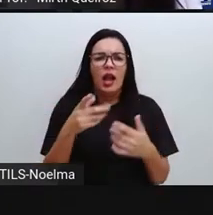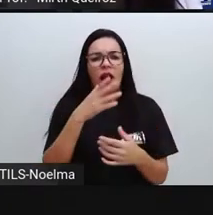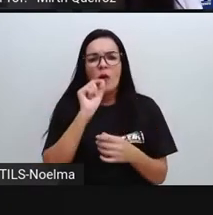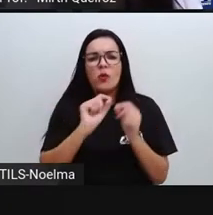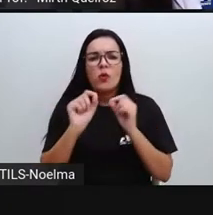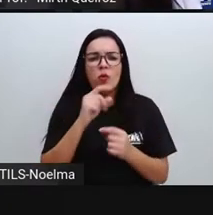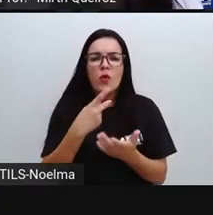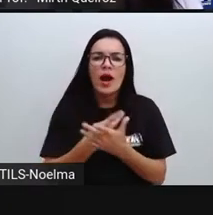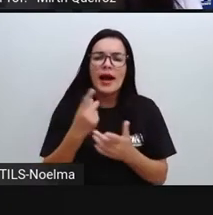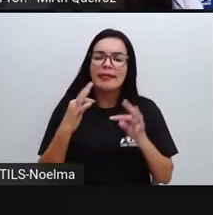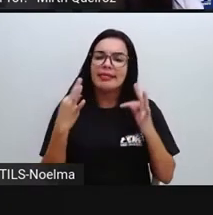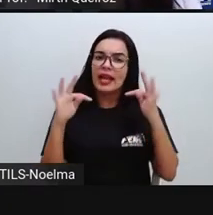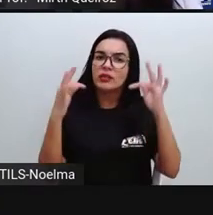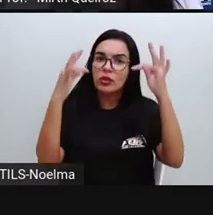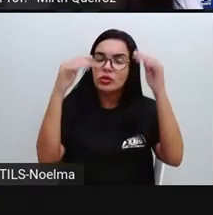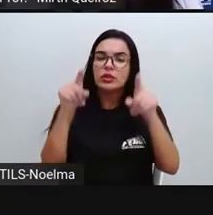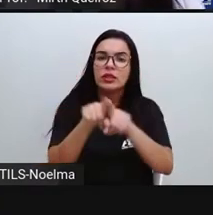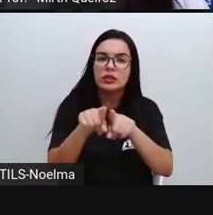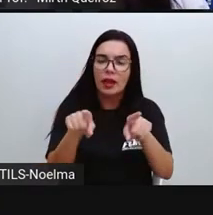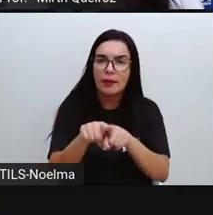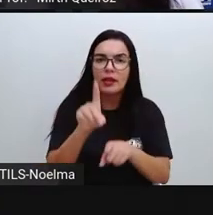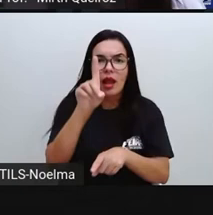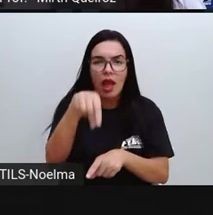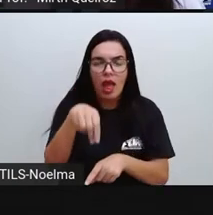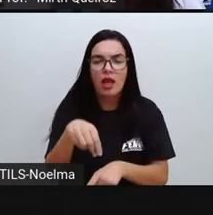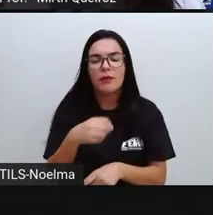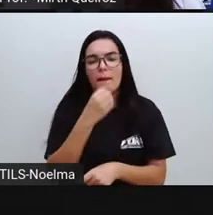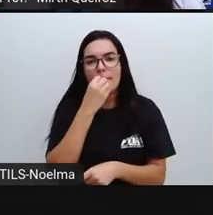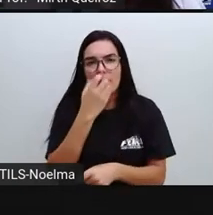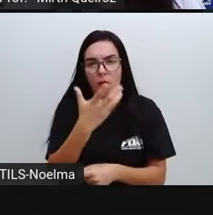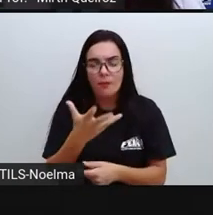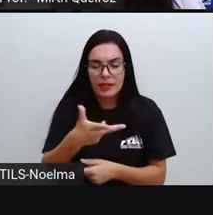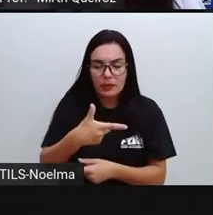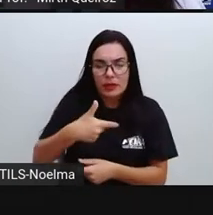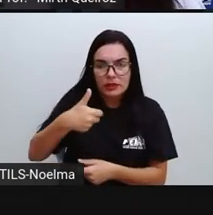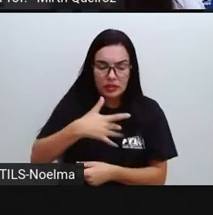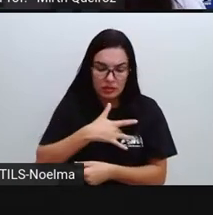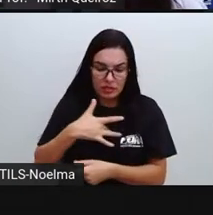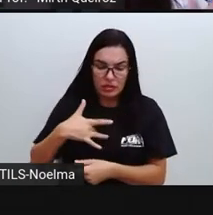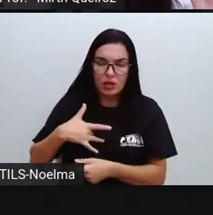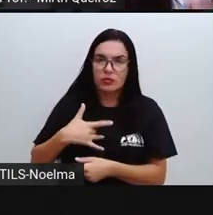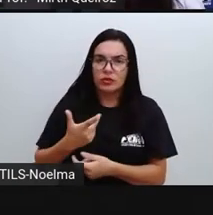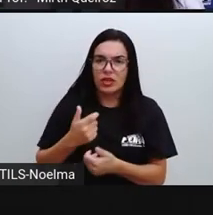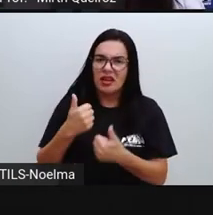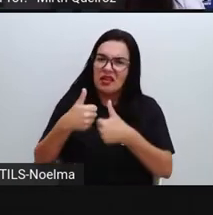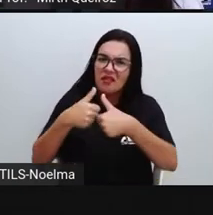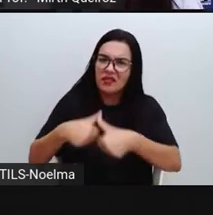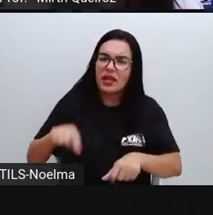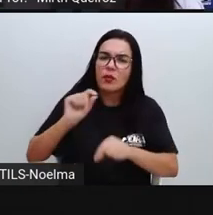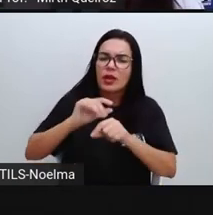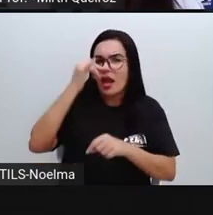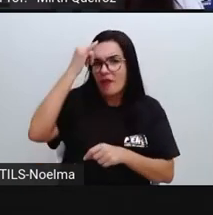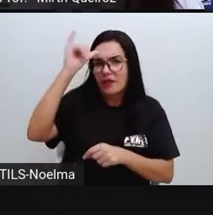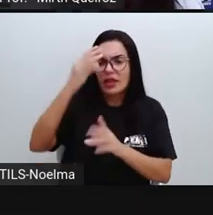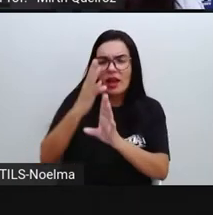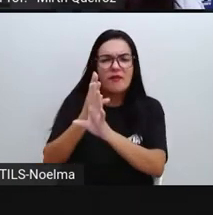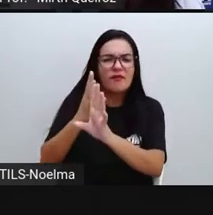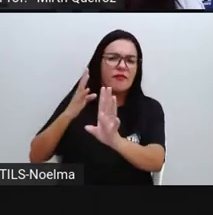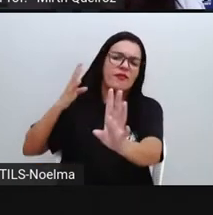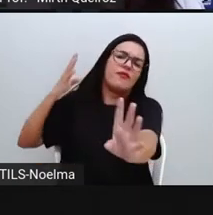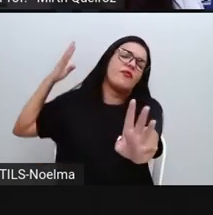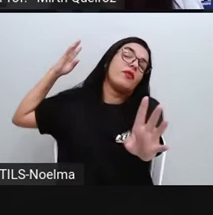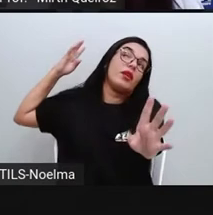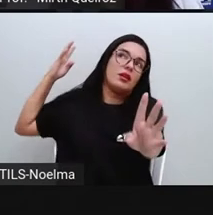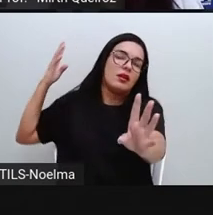da tecnologia, a gente apostar na tecnologia também pode contribuir aí para que a gente não tenha filas tão longas. Além